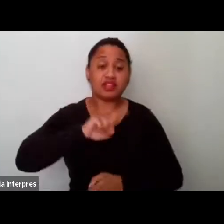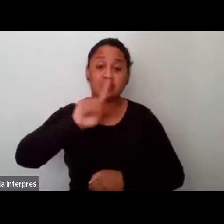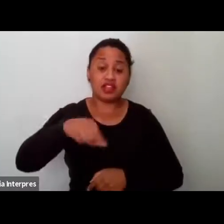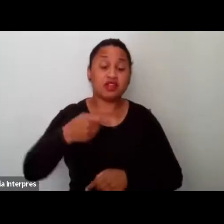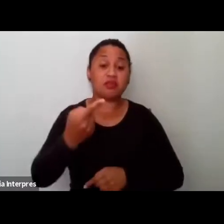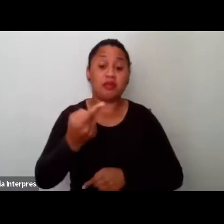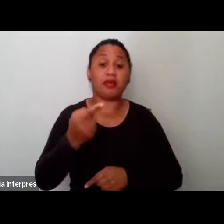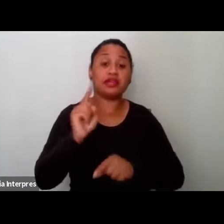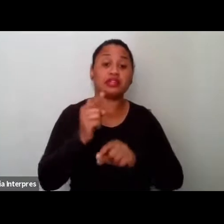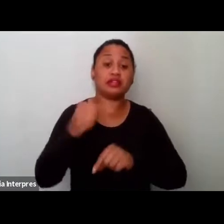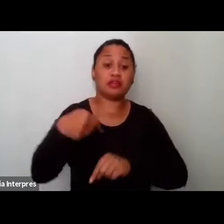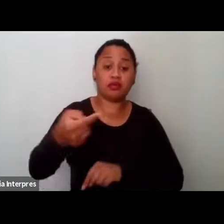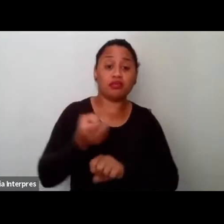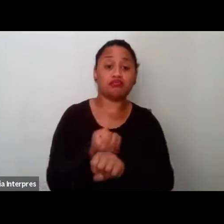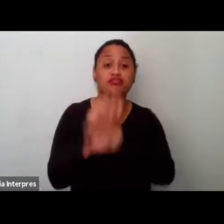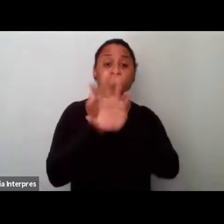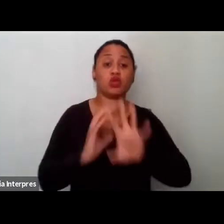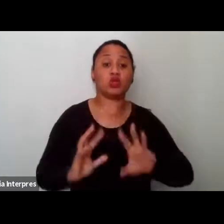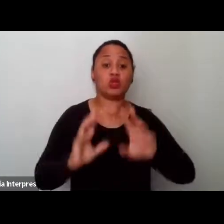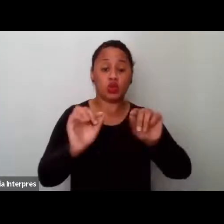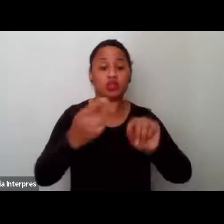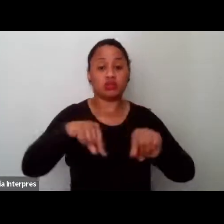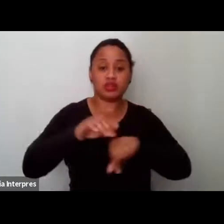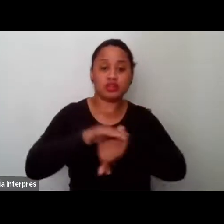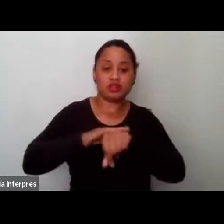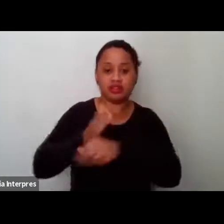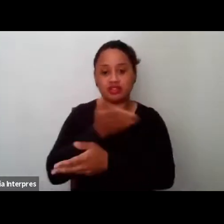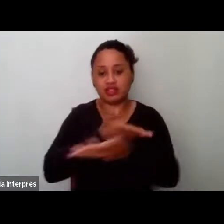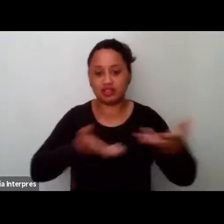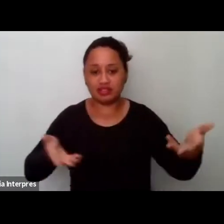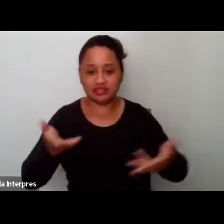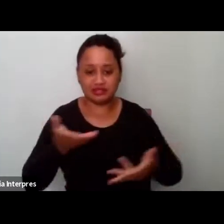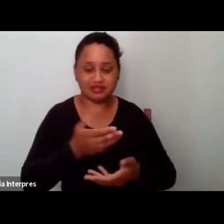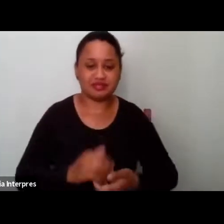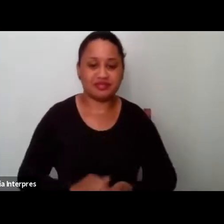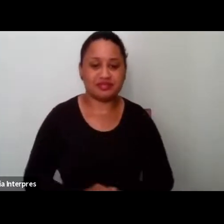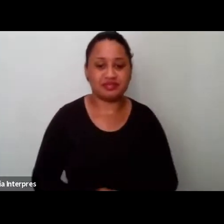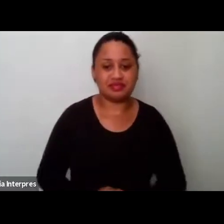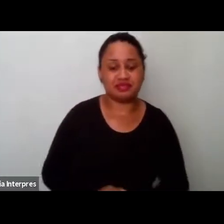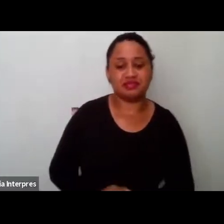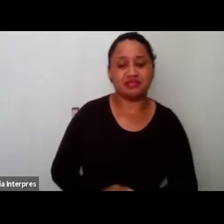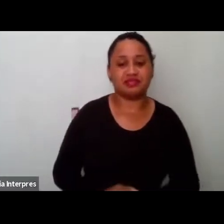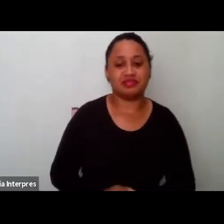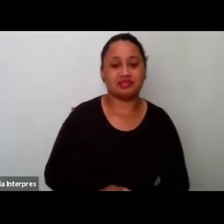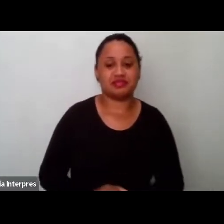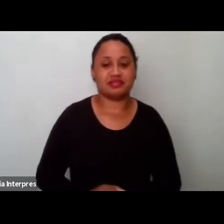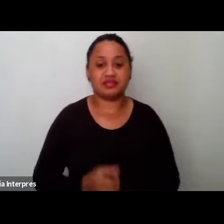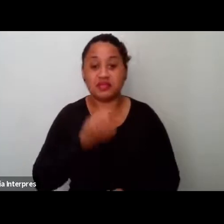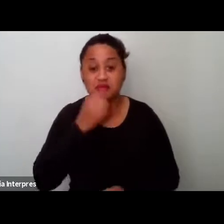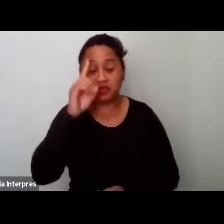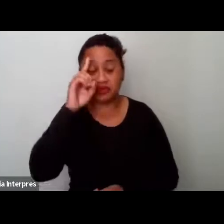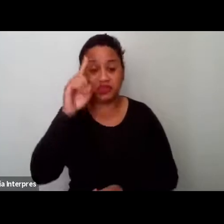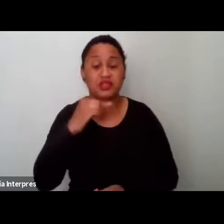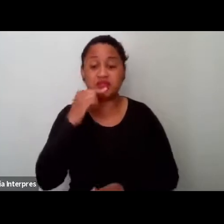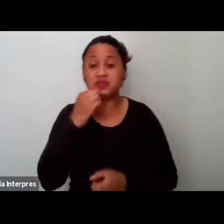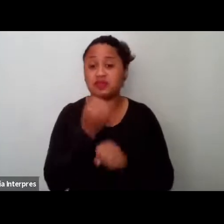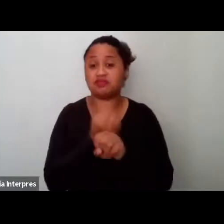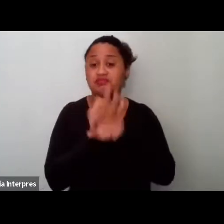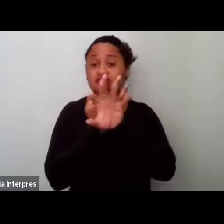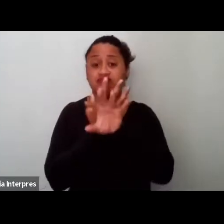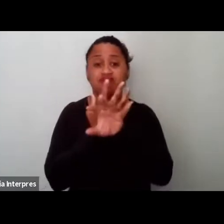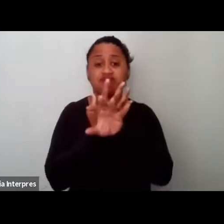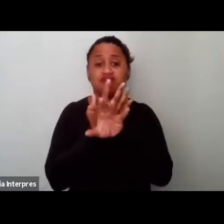todas nós para conversarmos. Oi, bom dia, eu não estou conseguindo abrir a câmera aqui, está me dizendo que